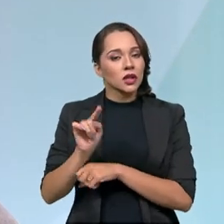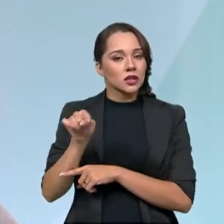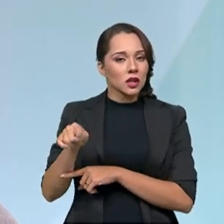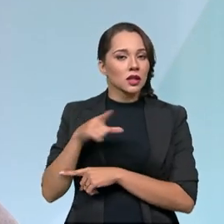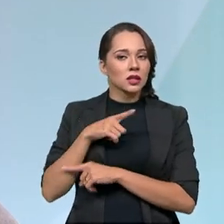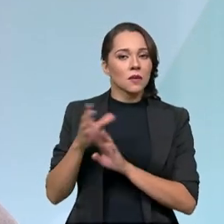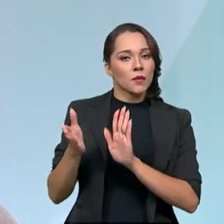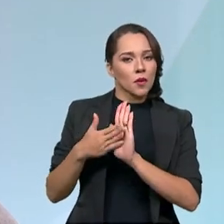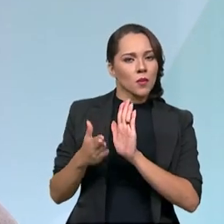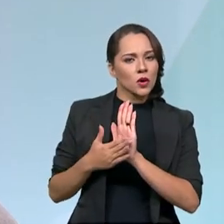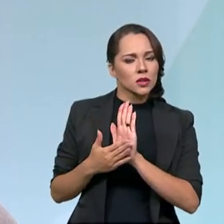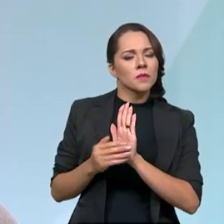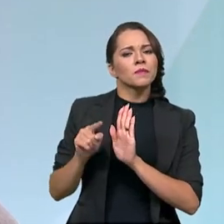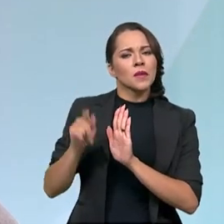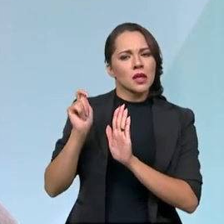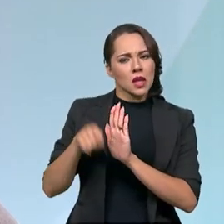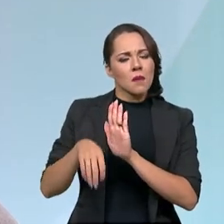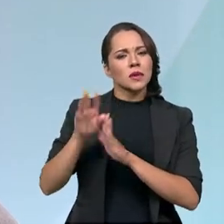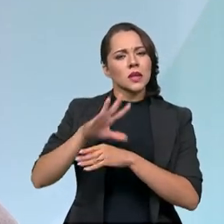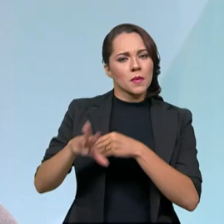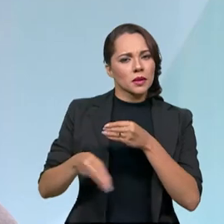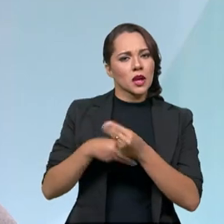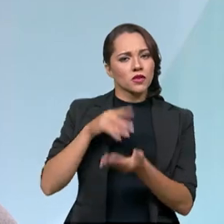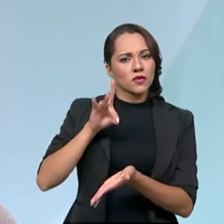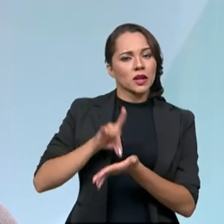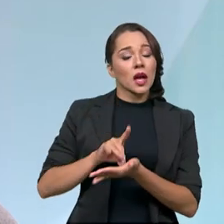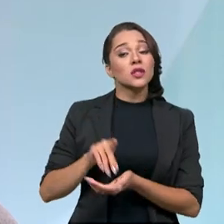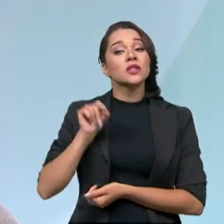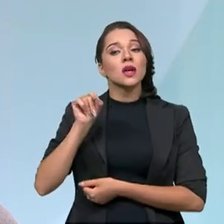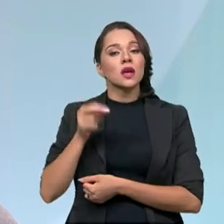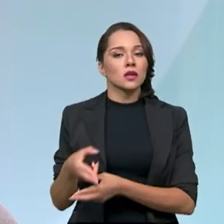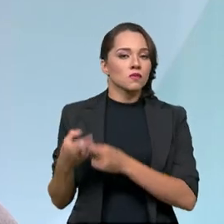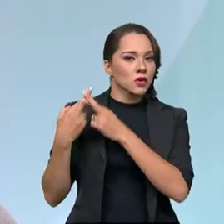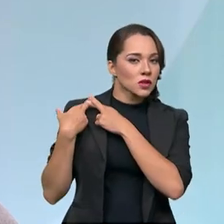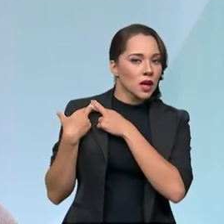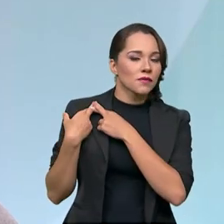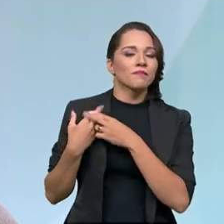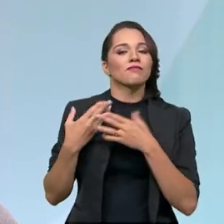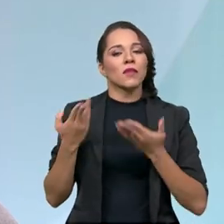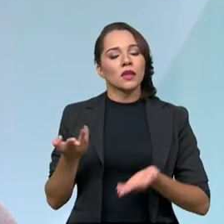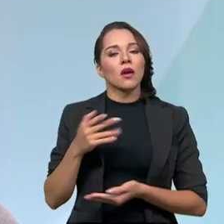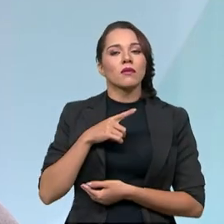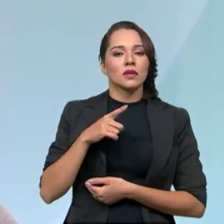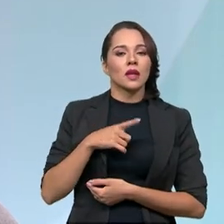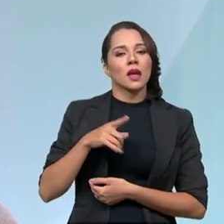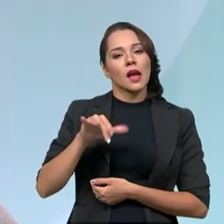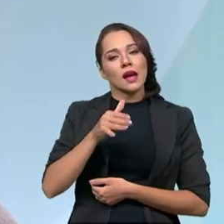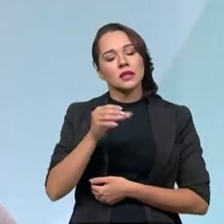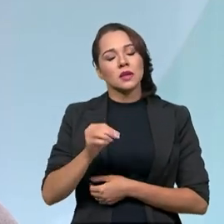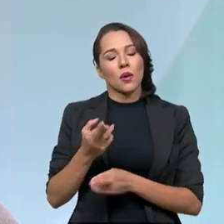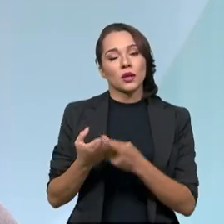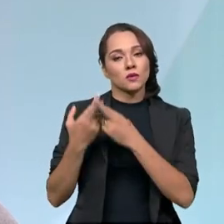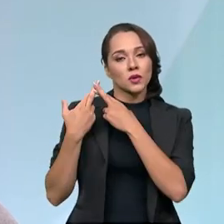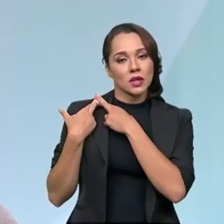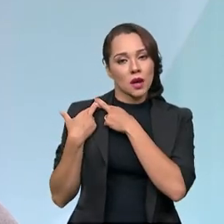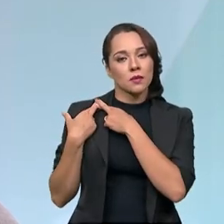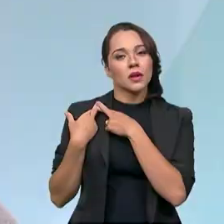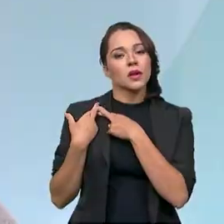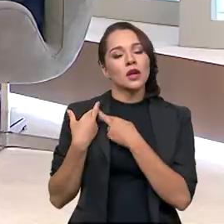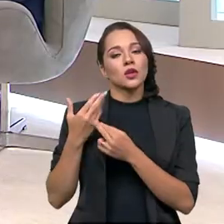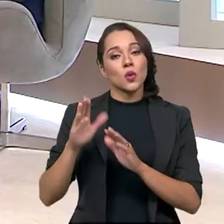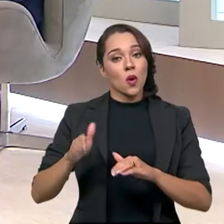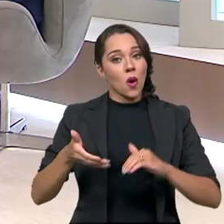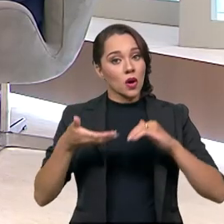propostas, elas serão implementadas. Quem são os responsáveis? Então, nós temos lá ações de responsabilidade do